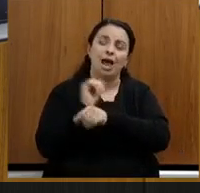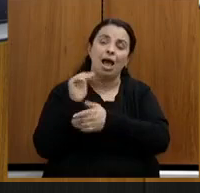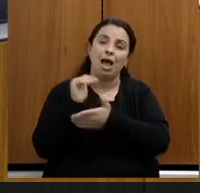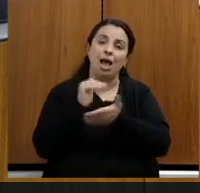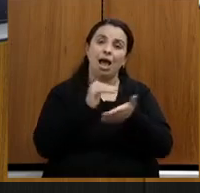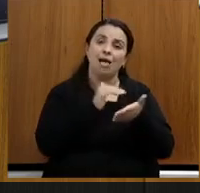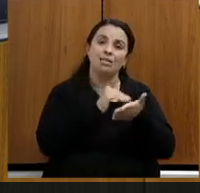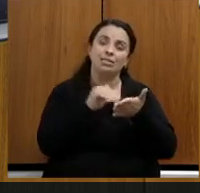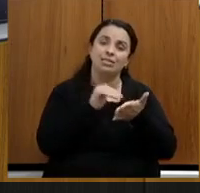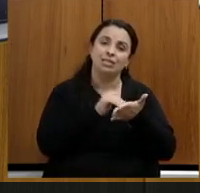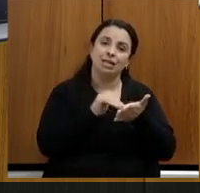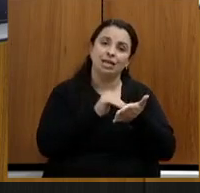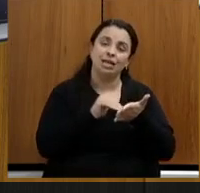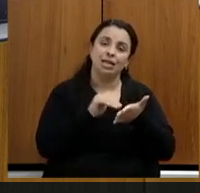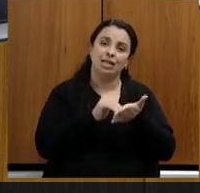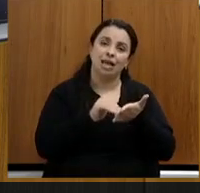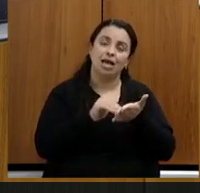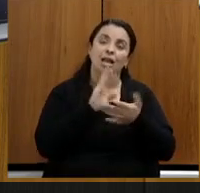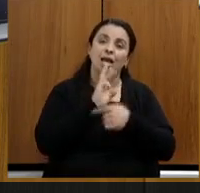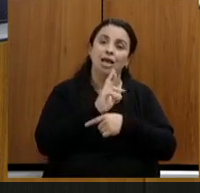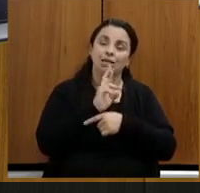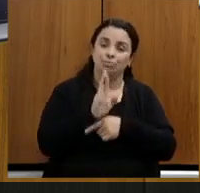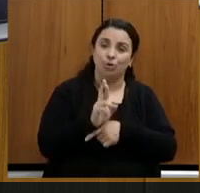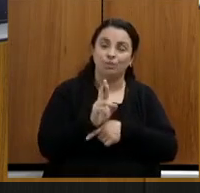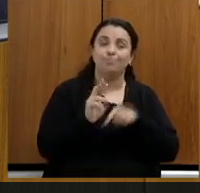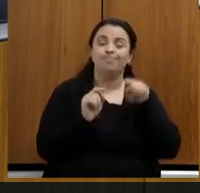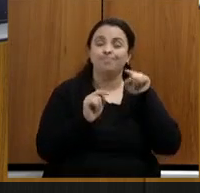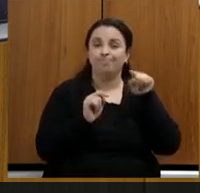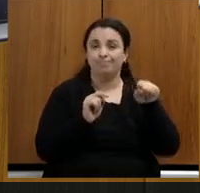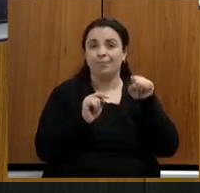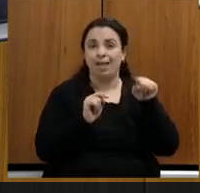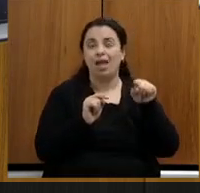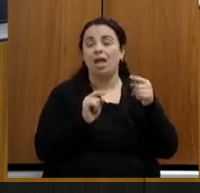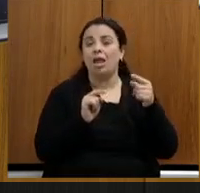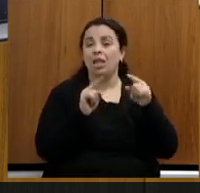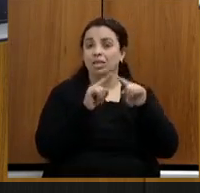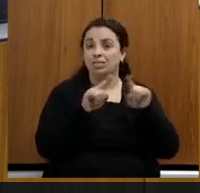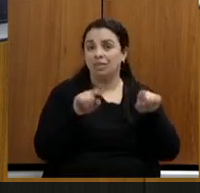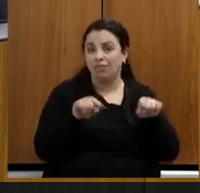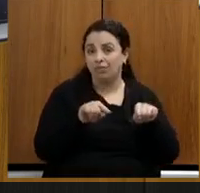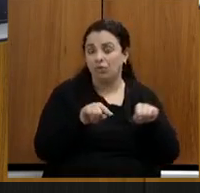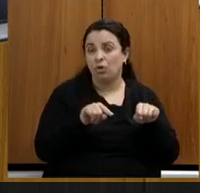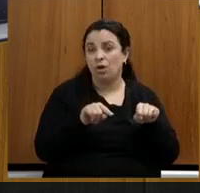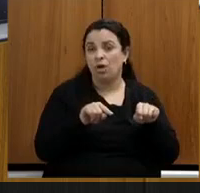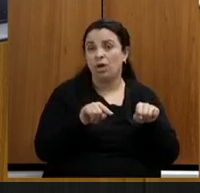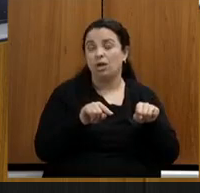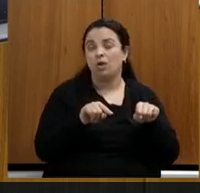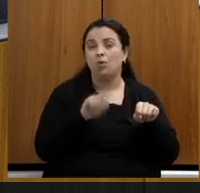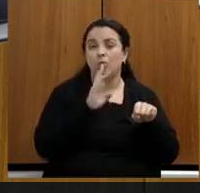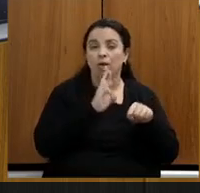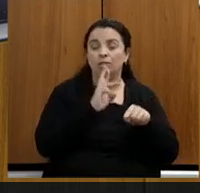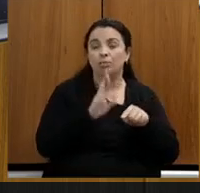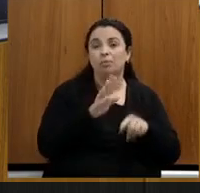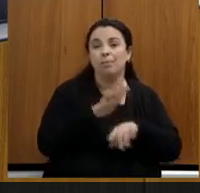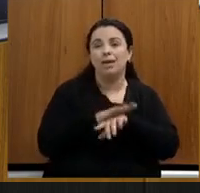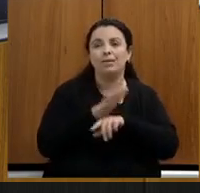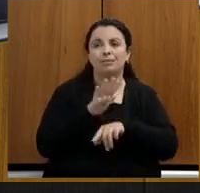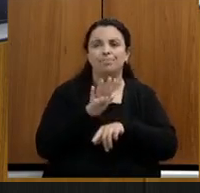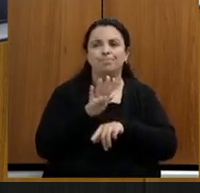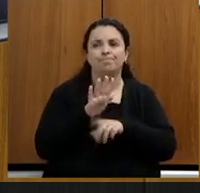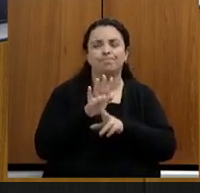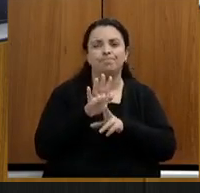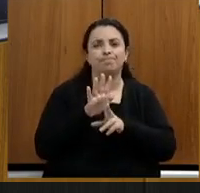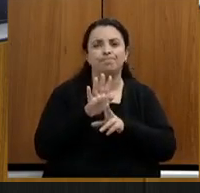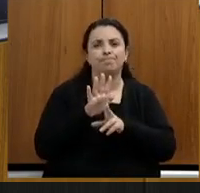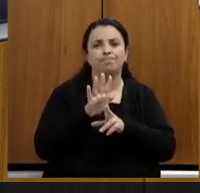como servidora um posicionamento mais incisivo em relação aos pleitos o